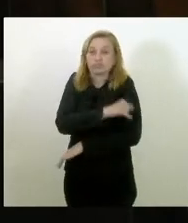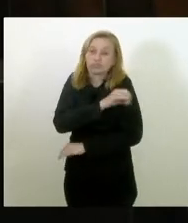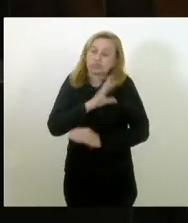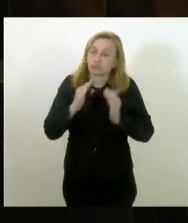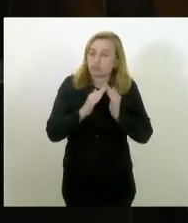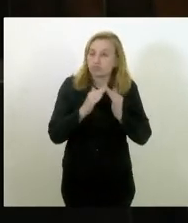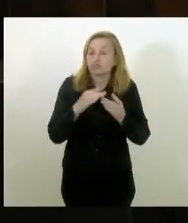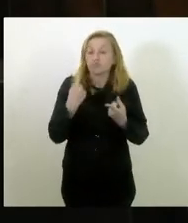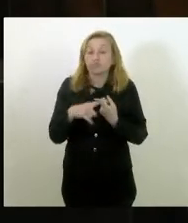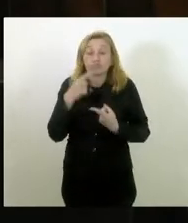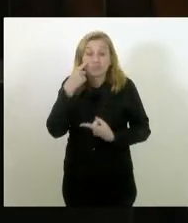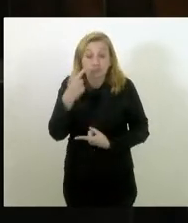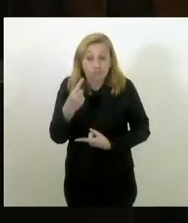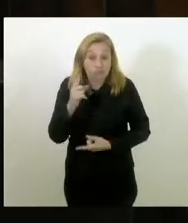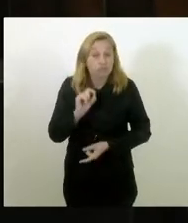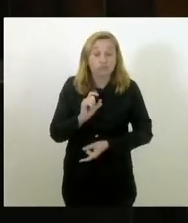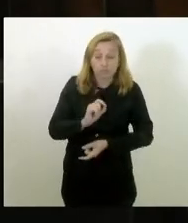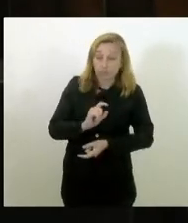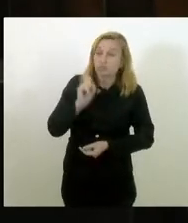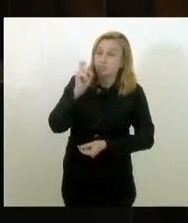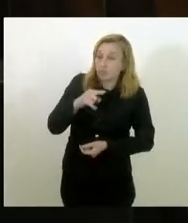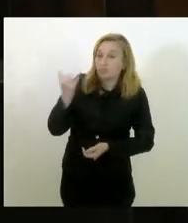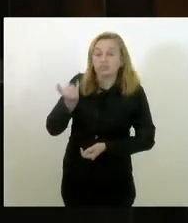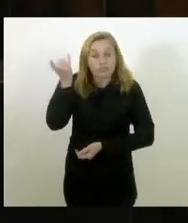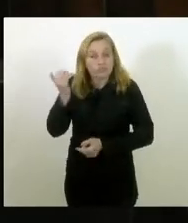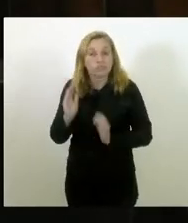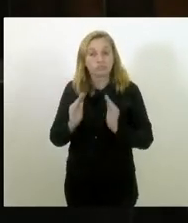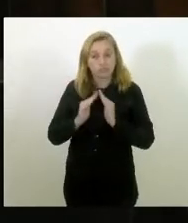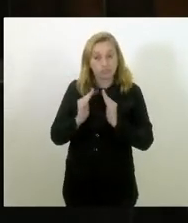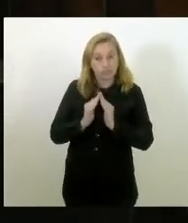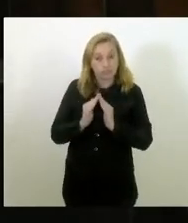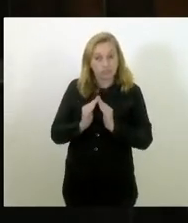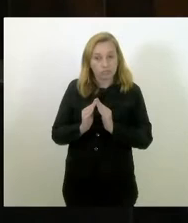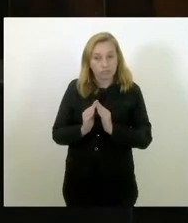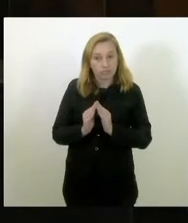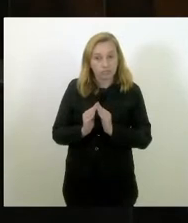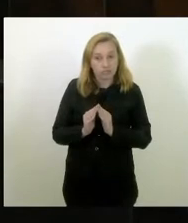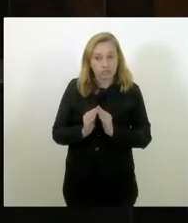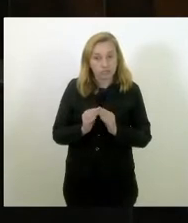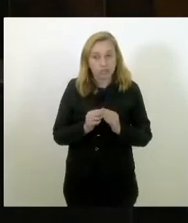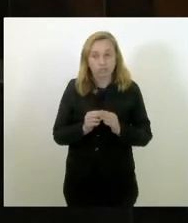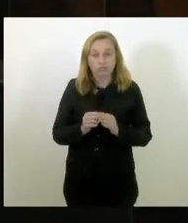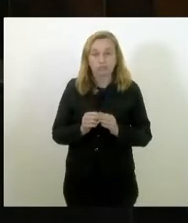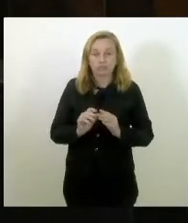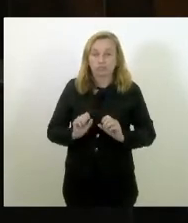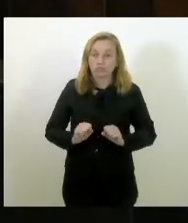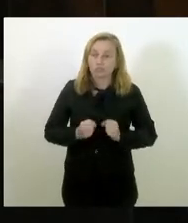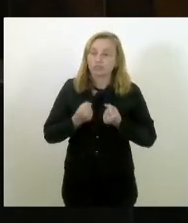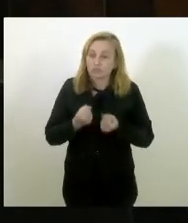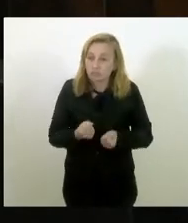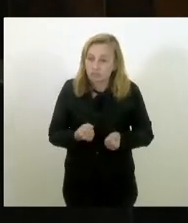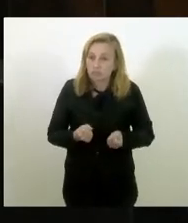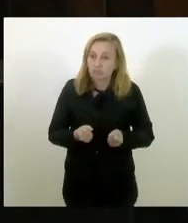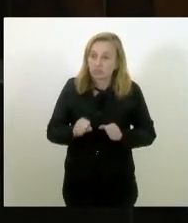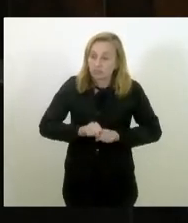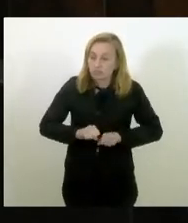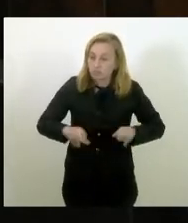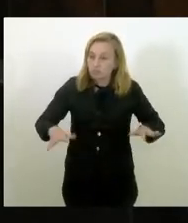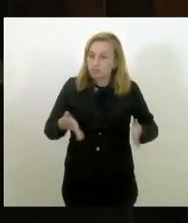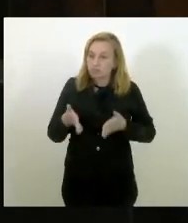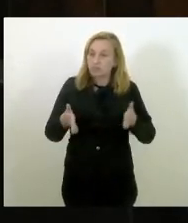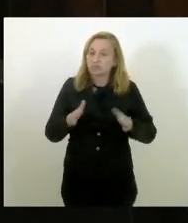O que a gente vê, e foi importante essa casa se debruçar em plena pandemia, sobre todo o debate